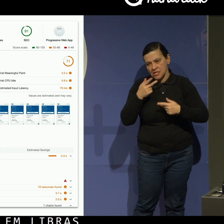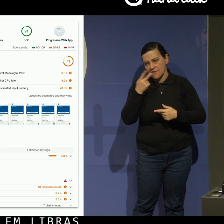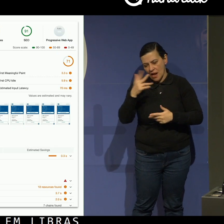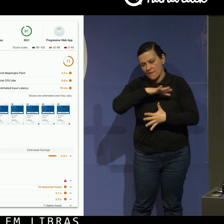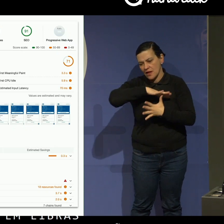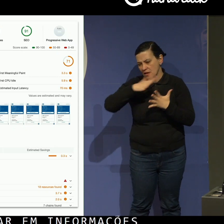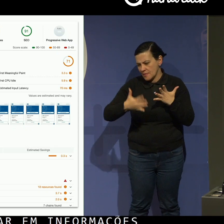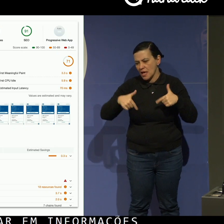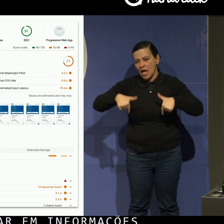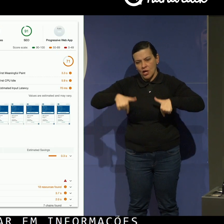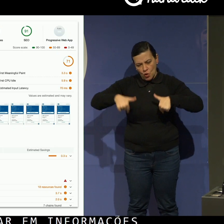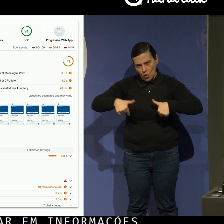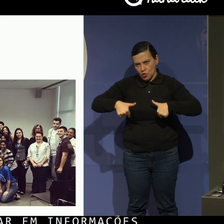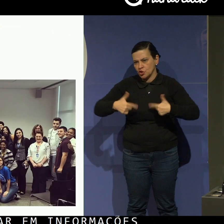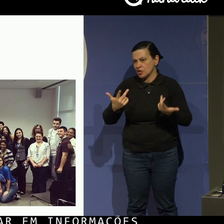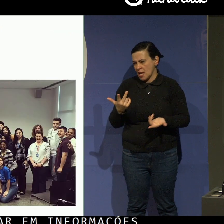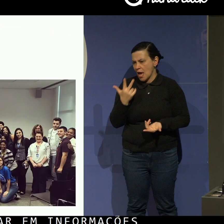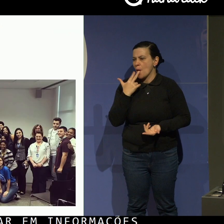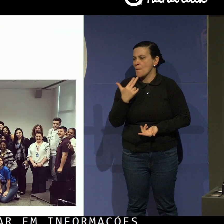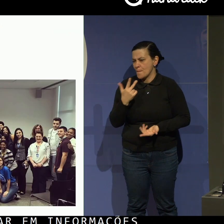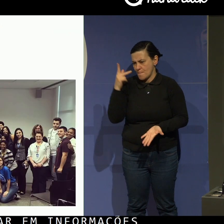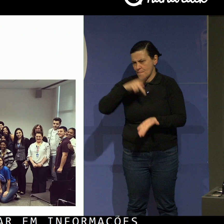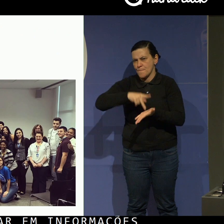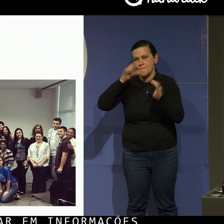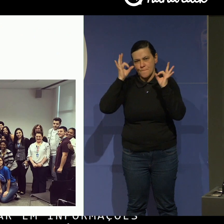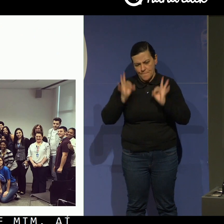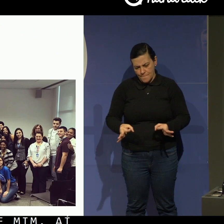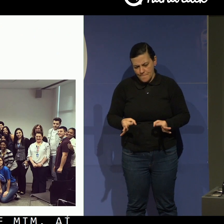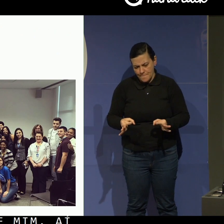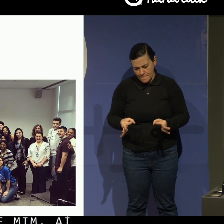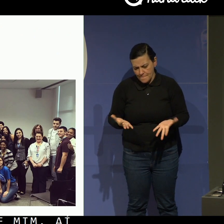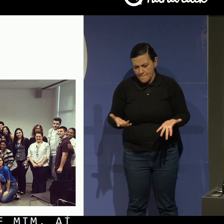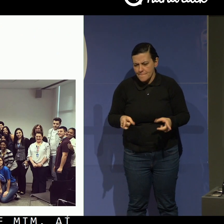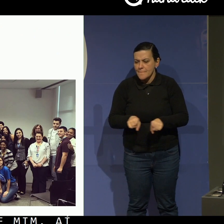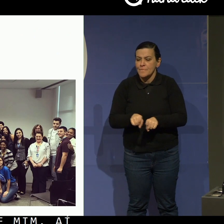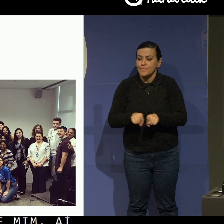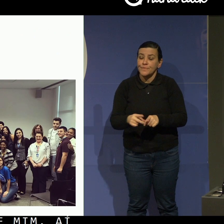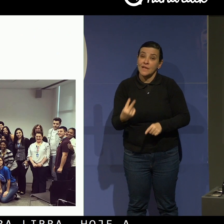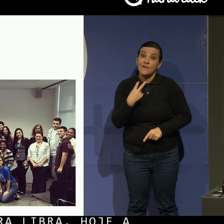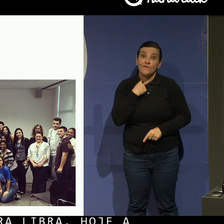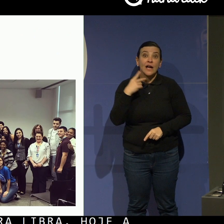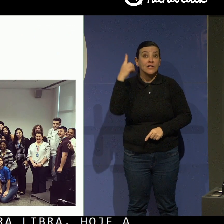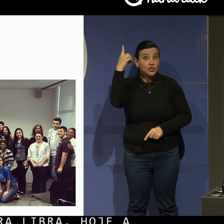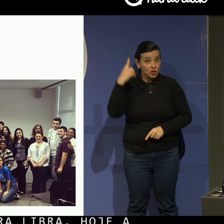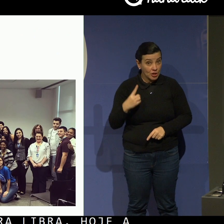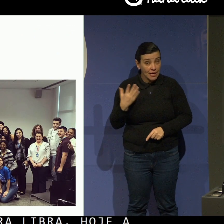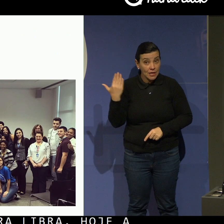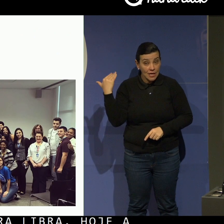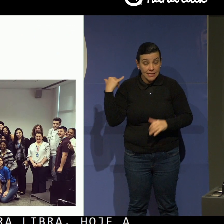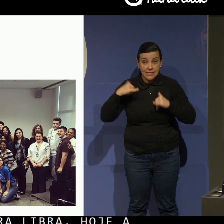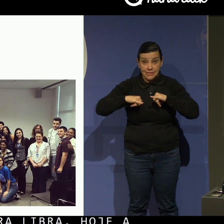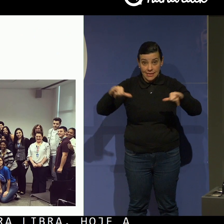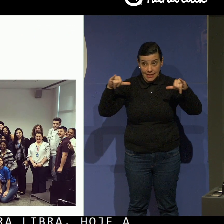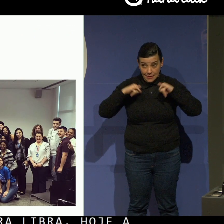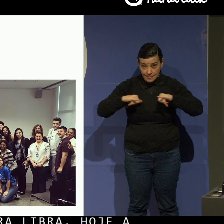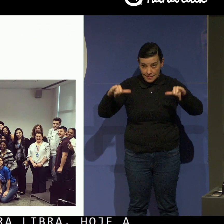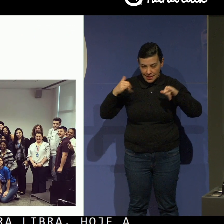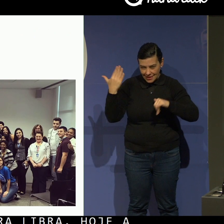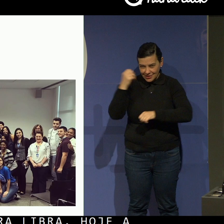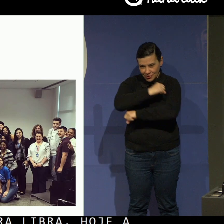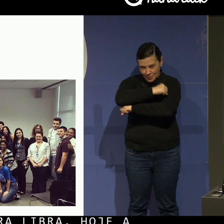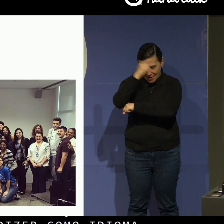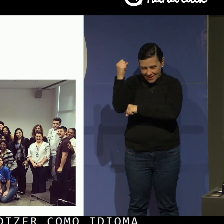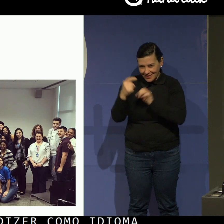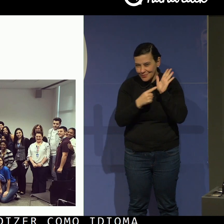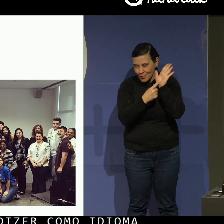dizer isso como um idioma de fato. Um pouquinho, o Minha Vaga por Direito, que foi a campanha que a Mayara apresentou um pouco mais cedo,